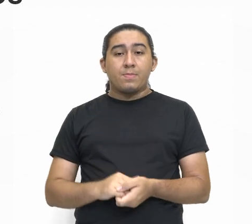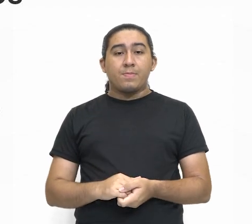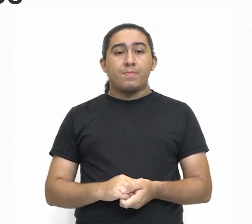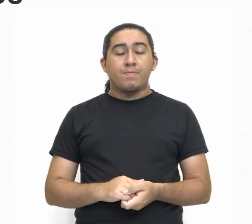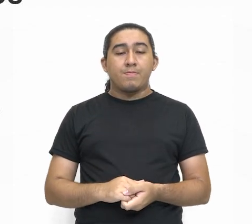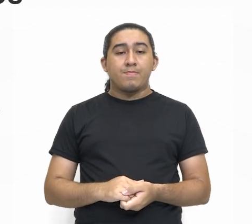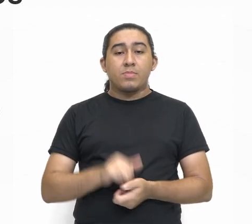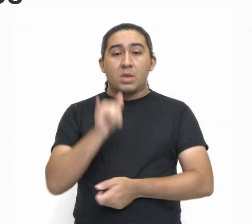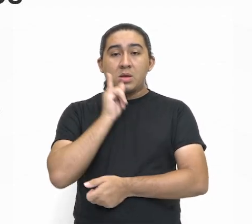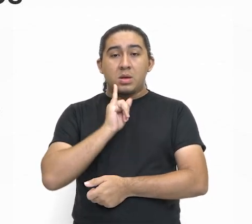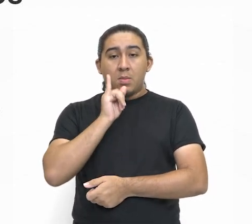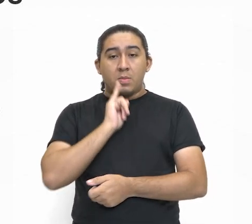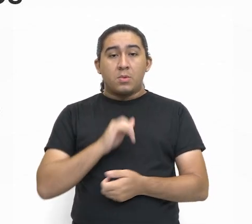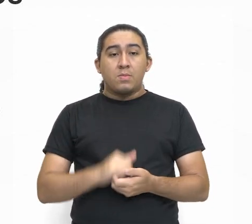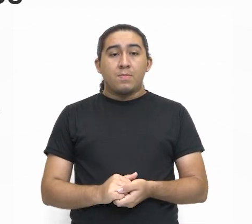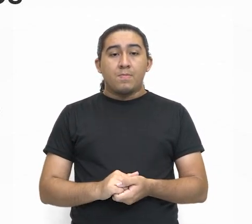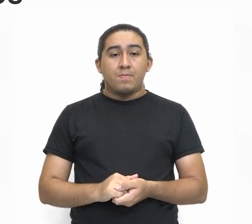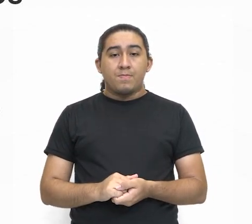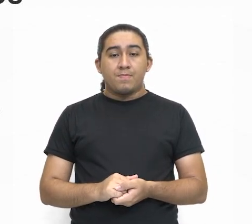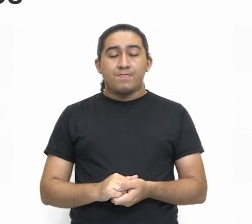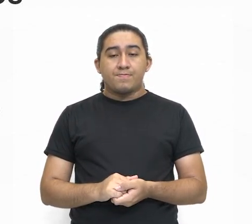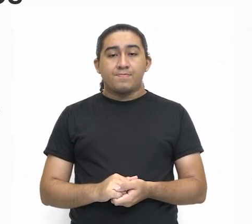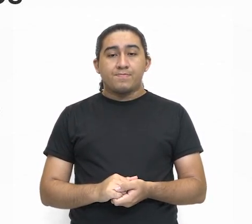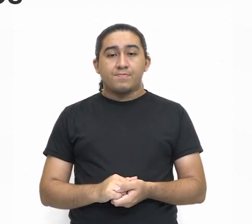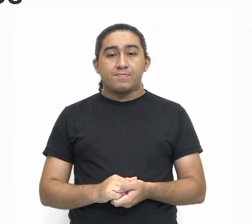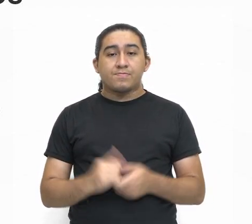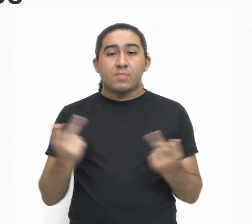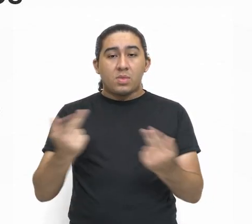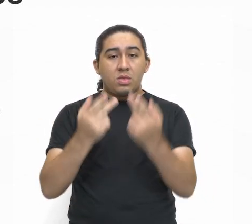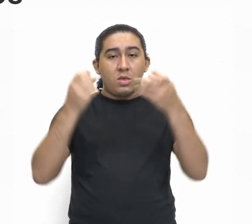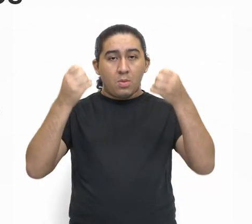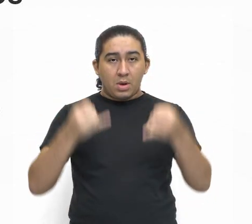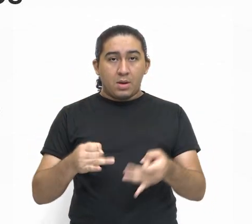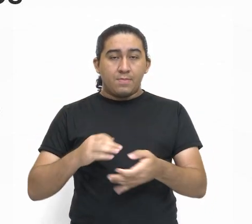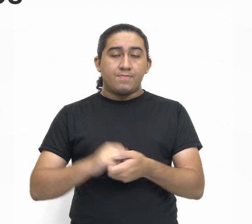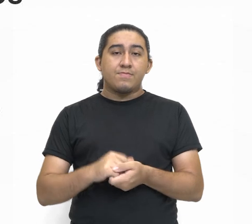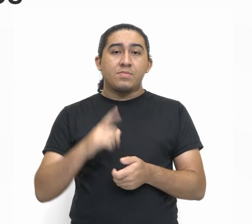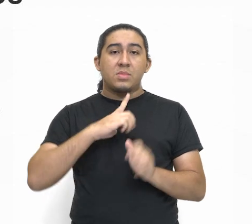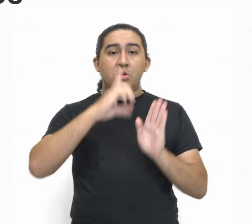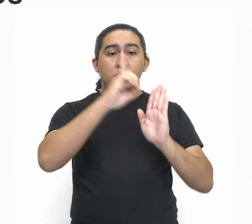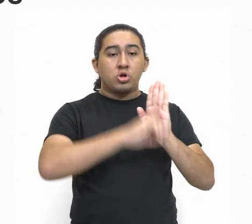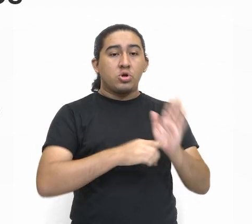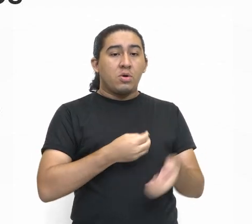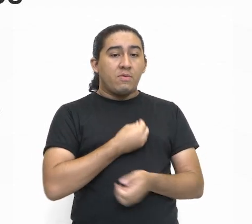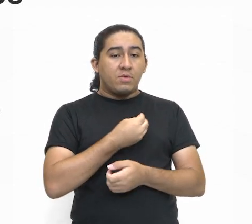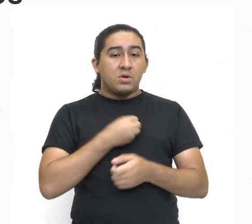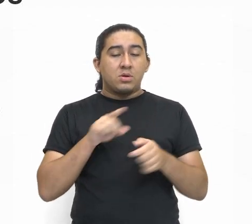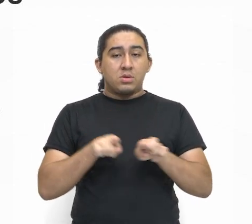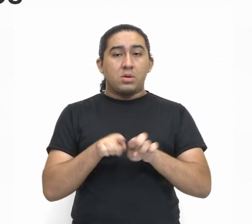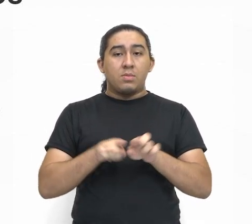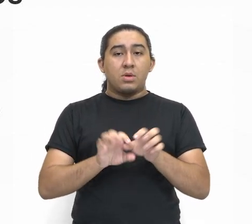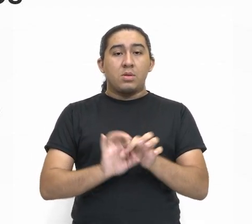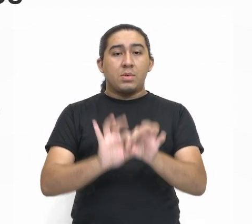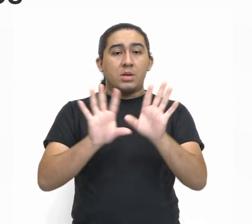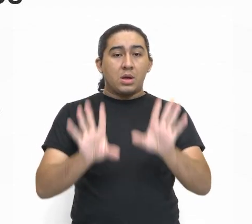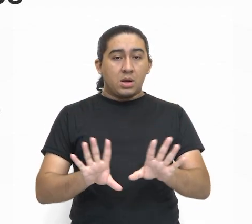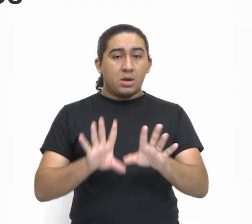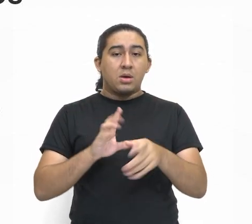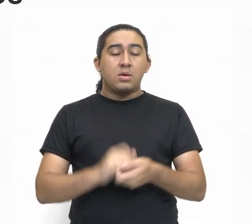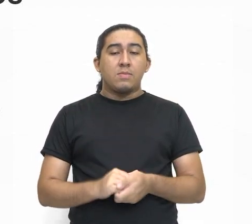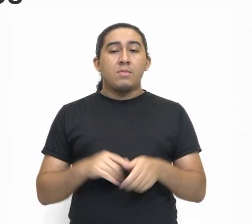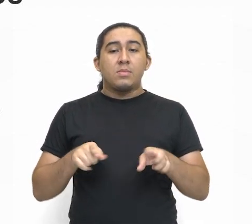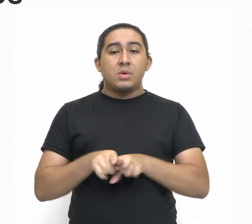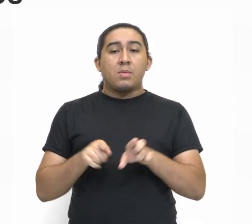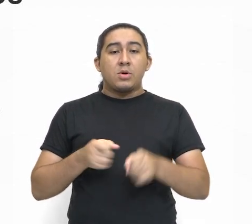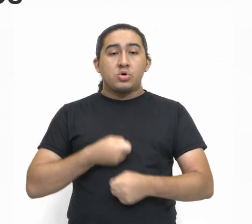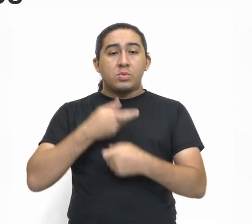Exemplo, como eu falei, o direito à vida, o direito à liberdade, o direito